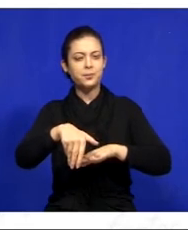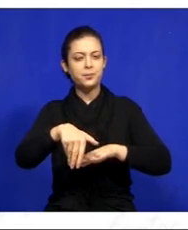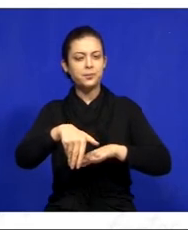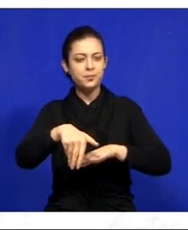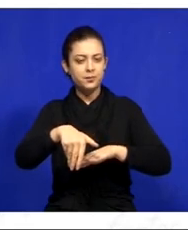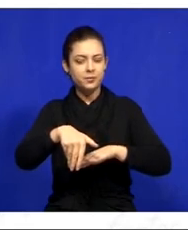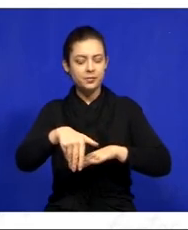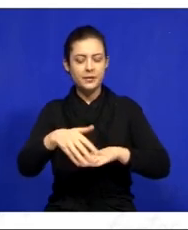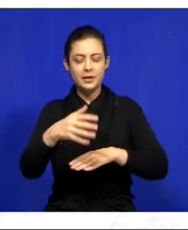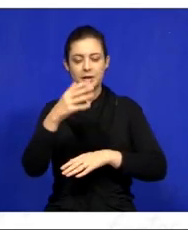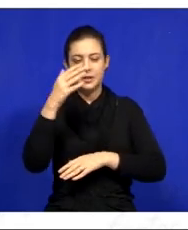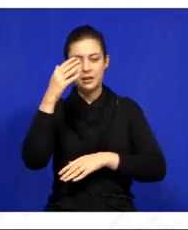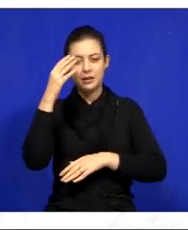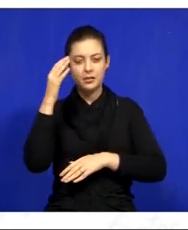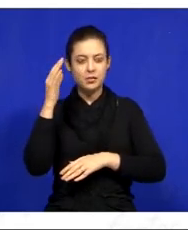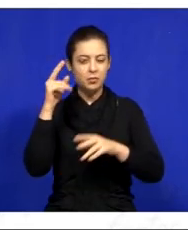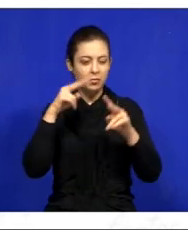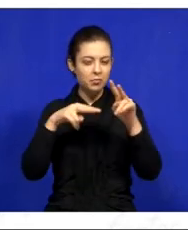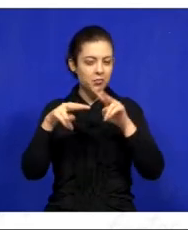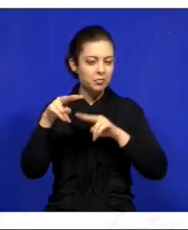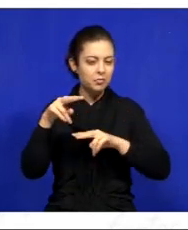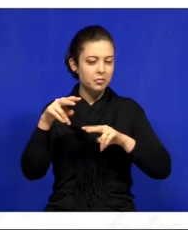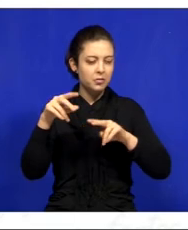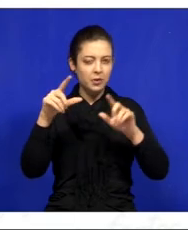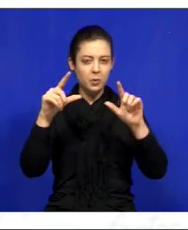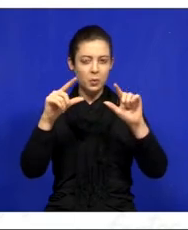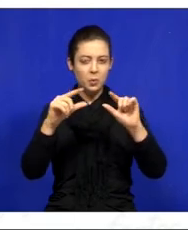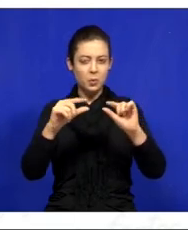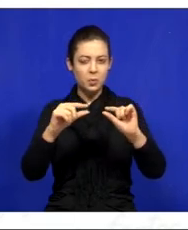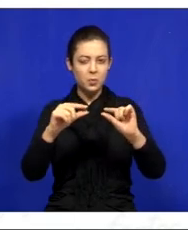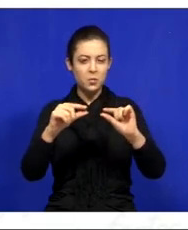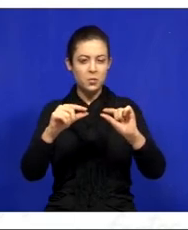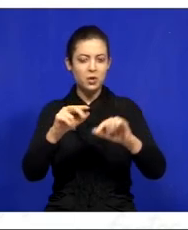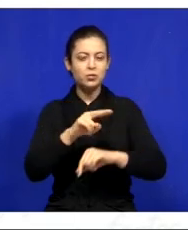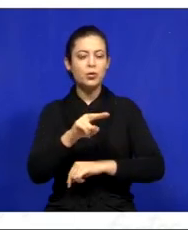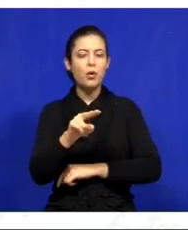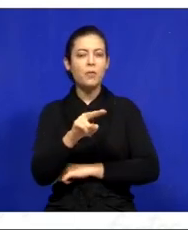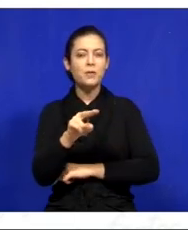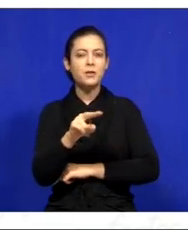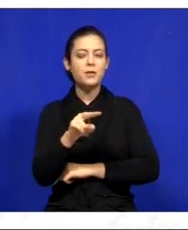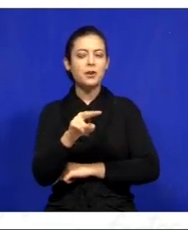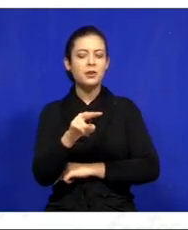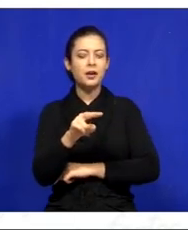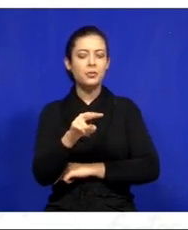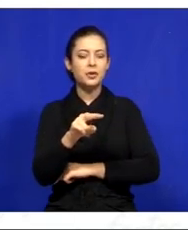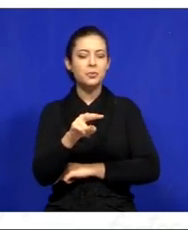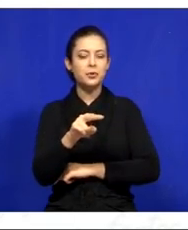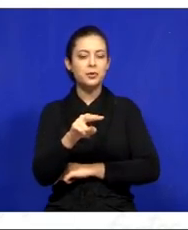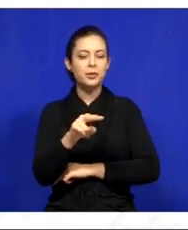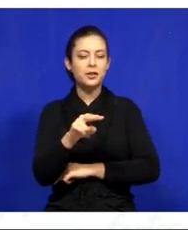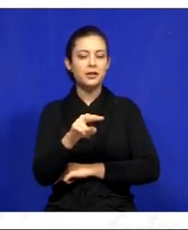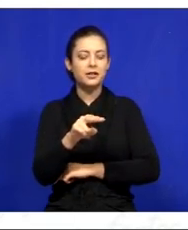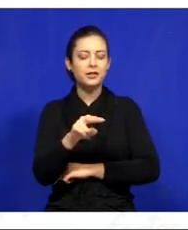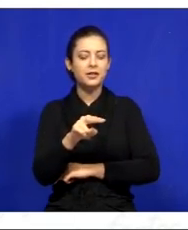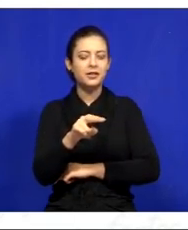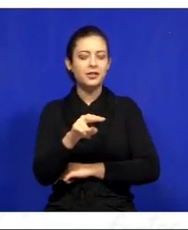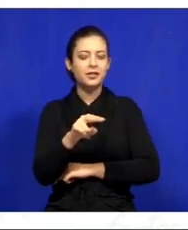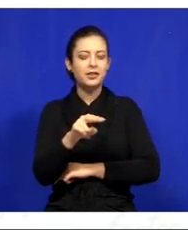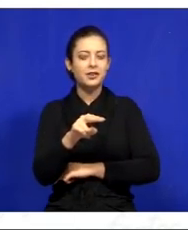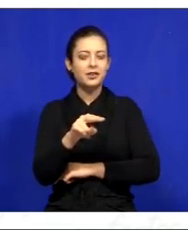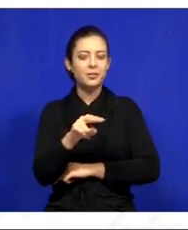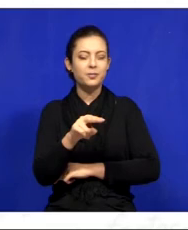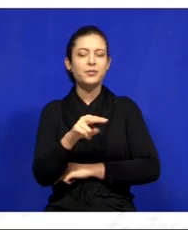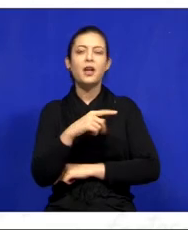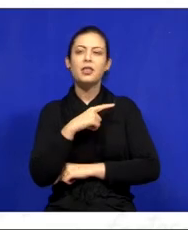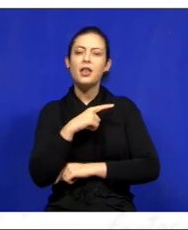Eu agora não consigo visualizar ali, vereador Juarez, o nome dessa rua, mas é ali onde